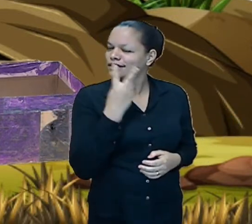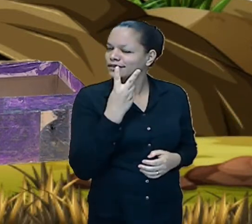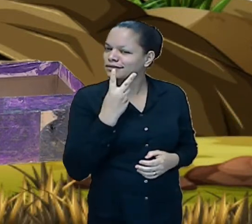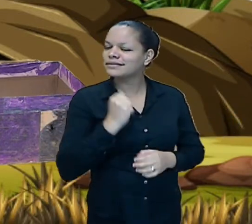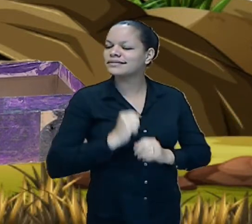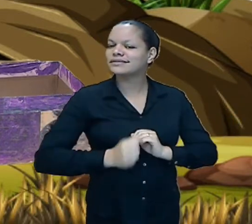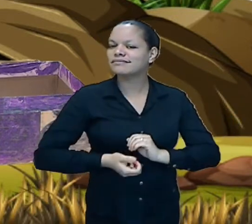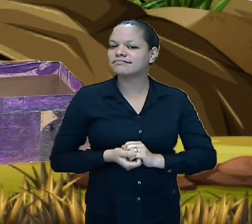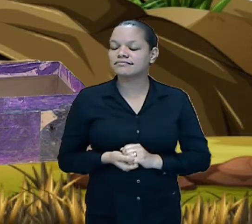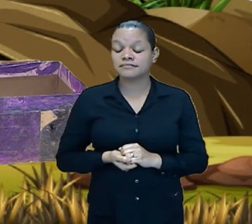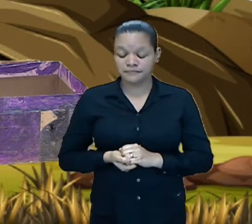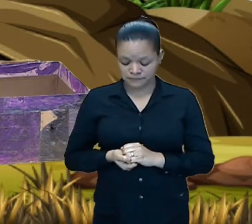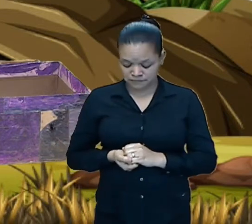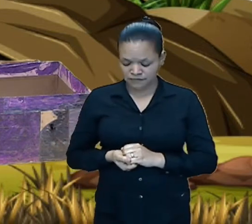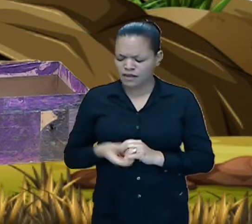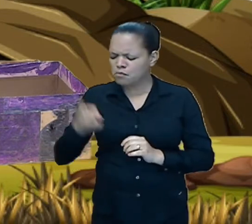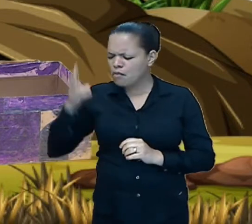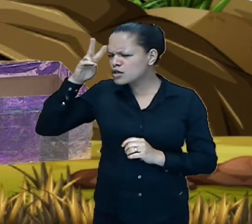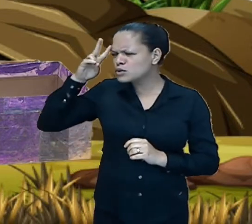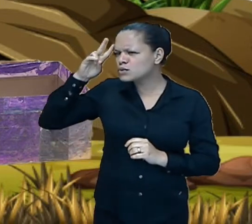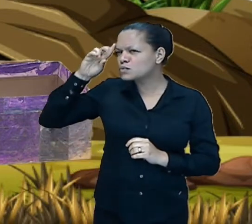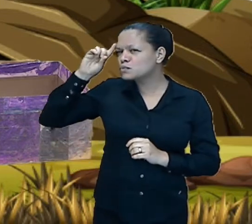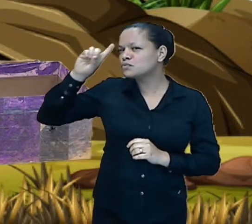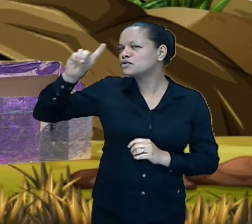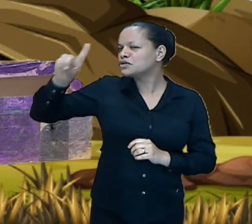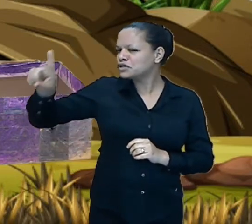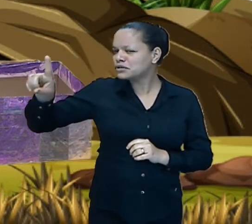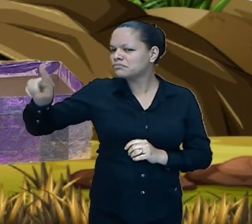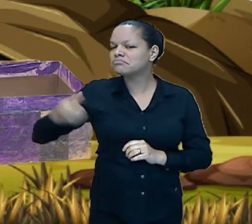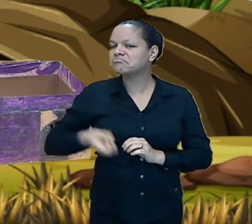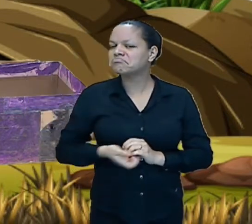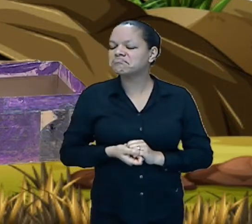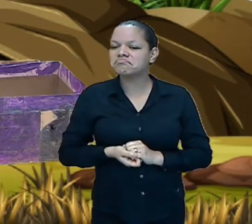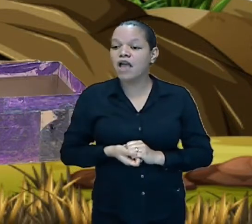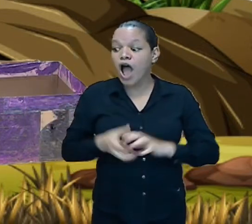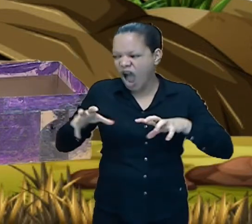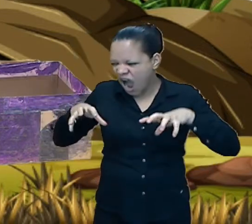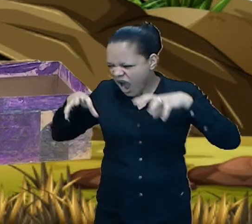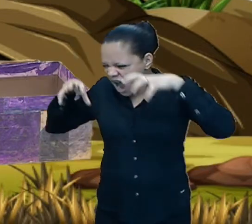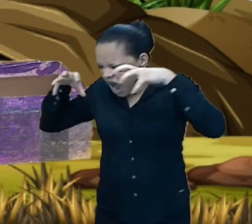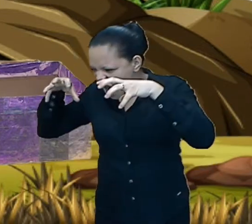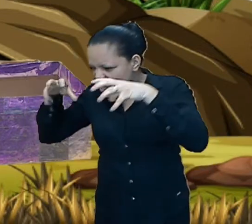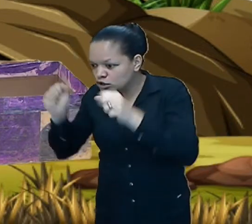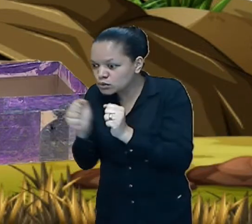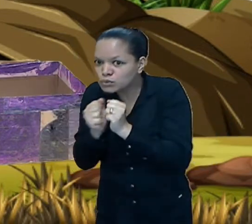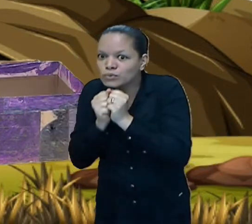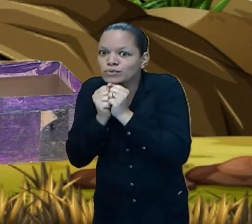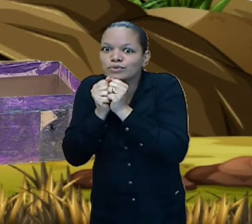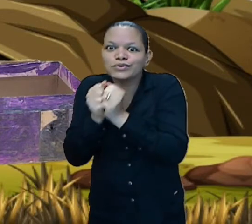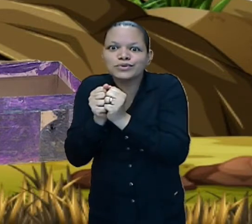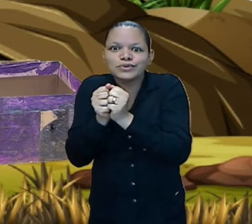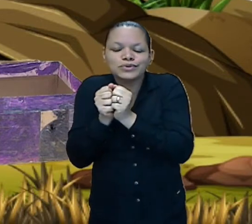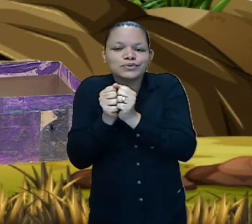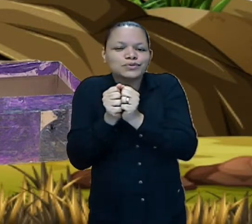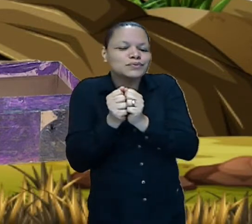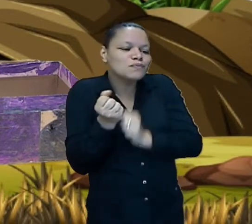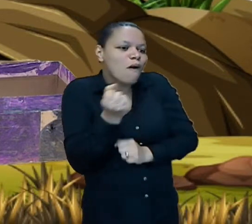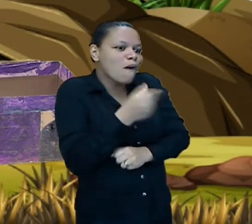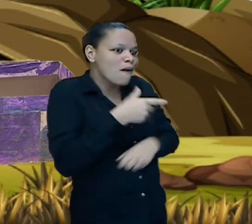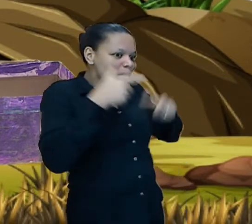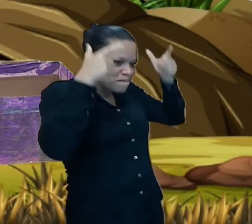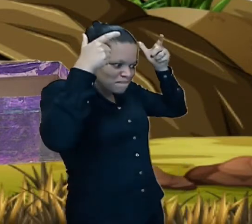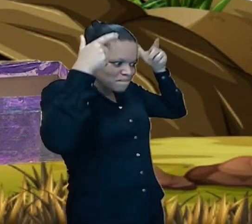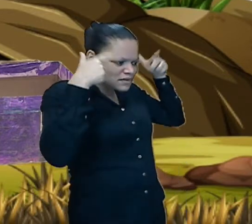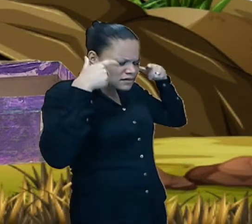o monstro e a princesa estavam na cozinha discutindo qual era o melhor sabor para combinar